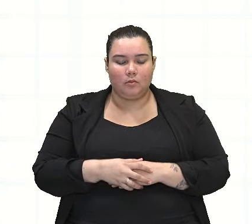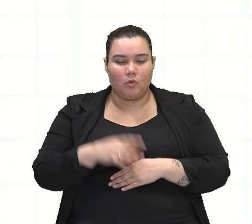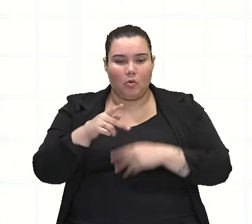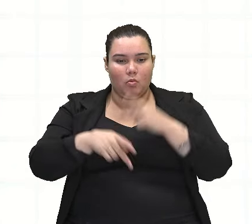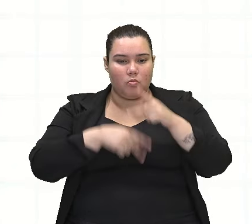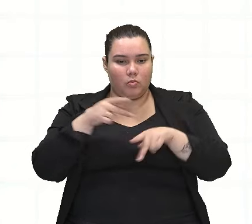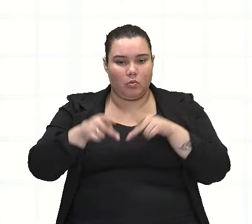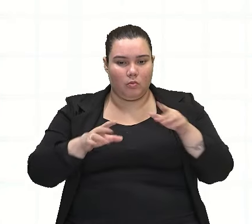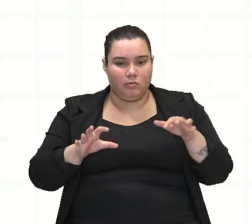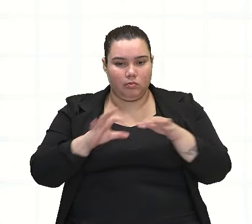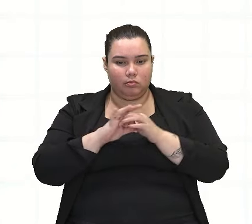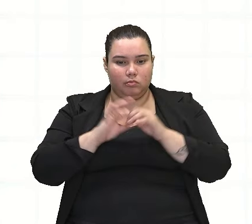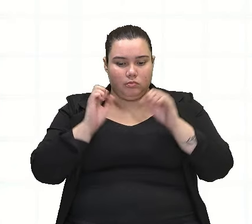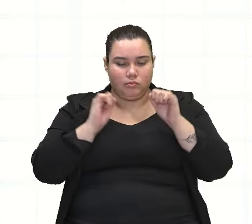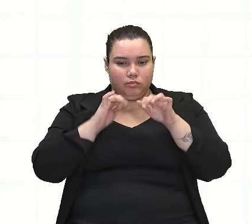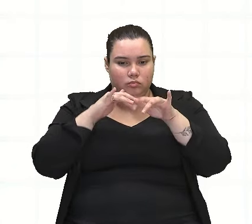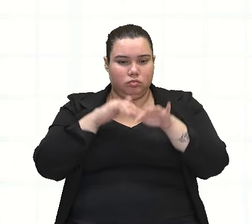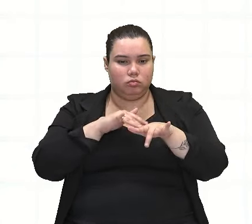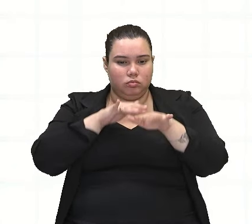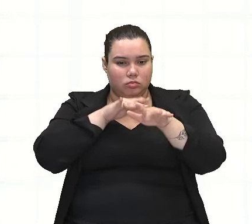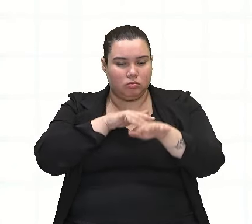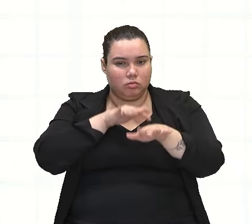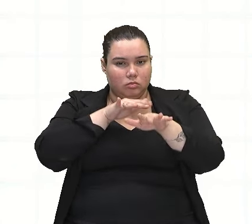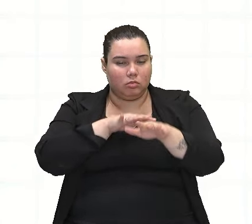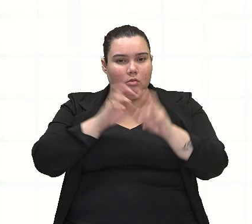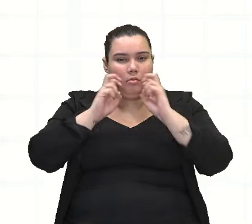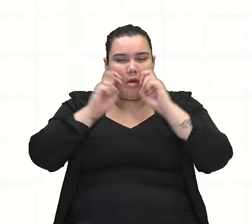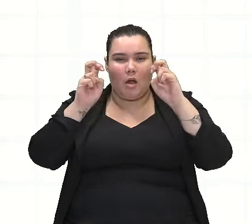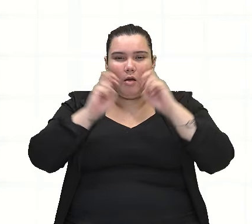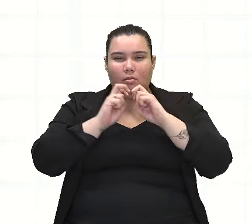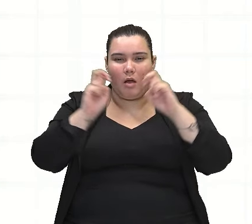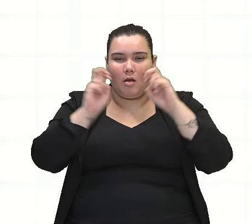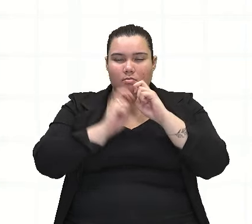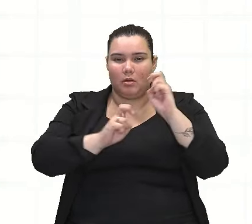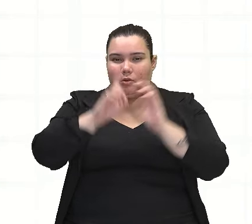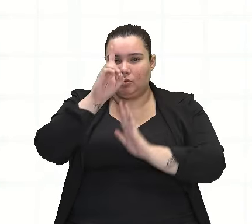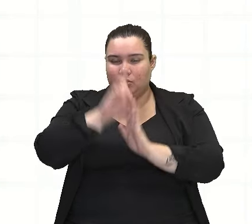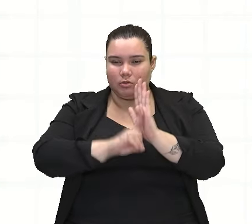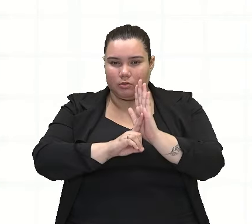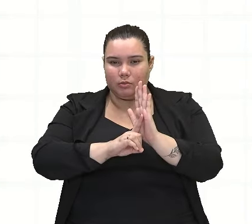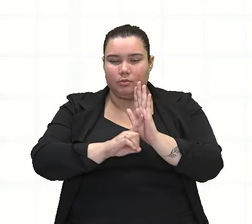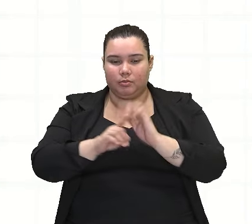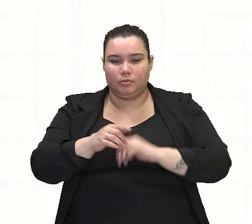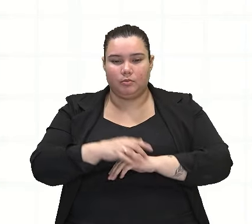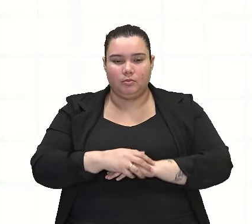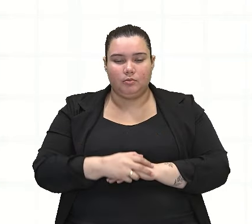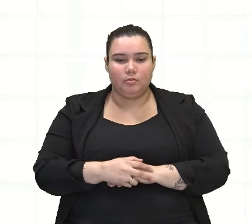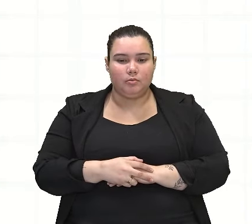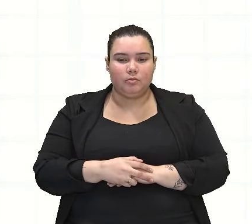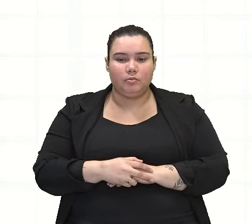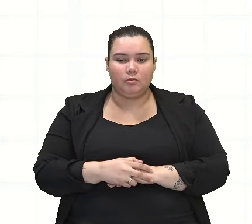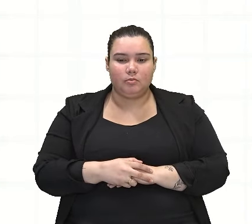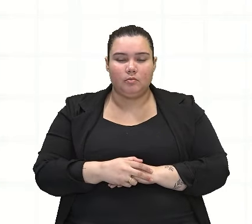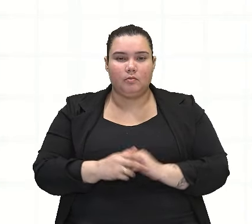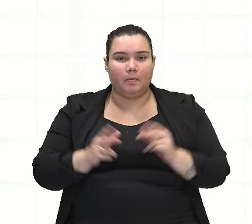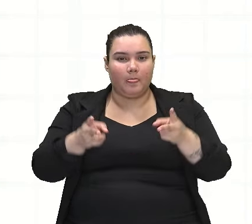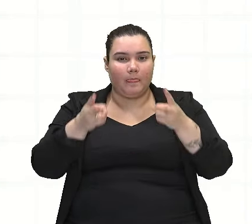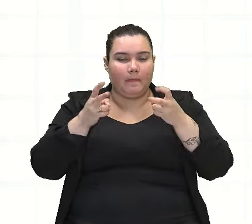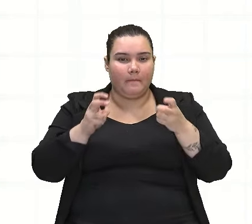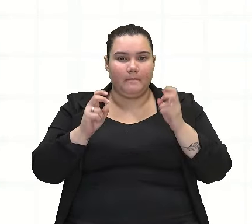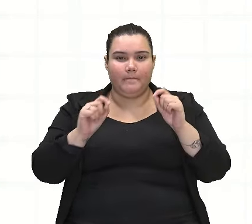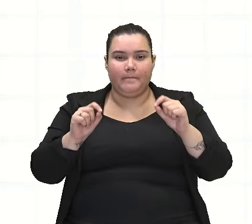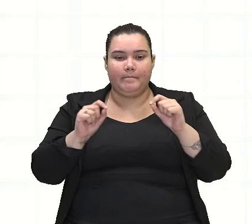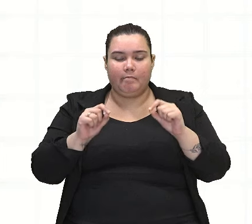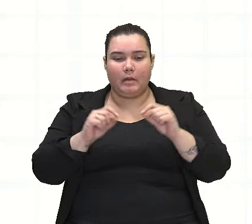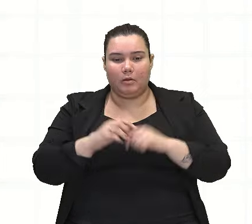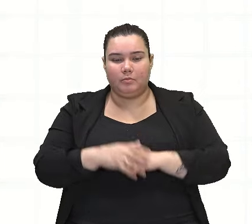unido desceu a avenida. Gritavam pelos seus direitos. Ok? Observem que nós temos aqui,